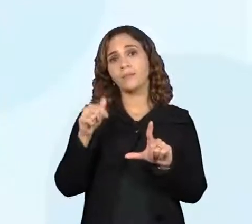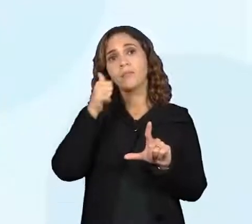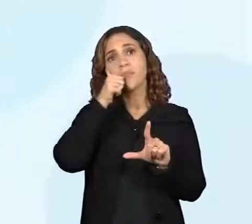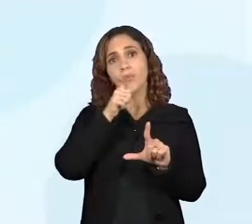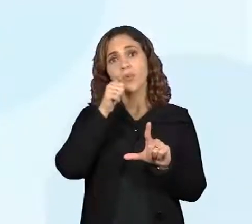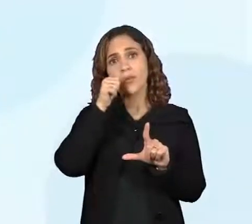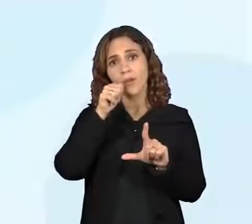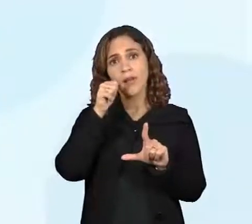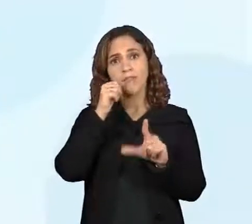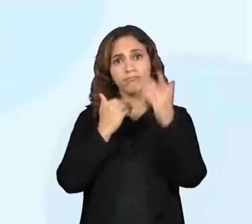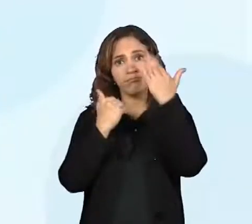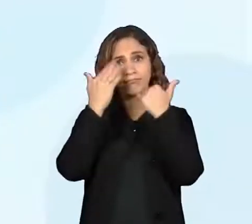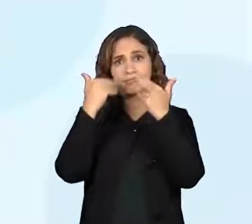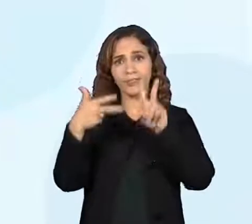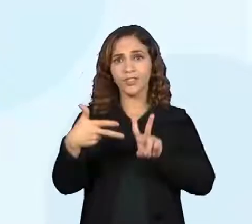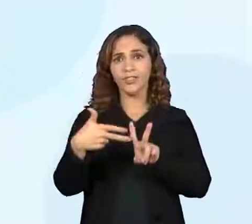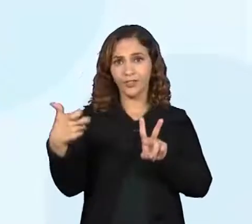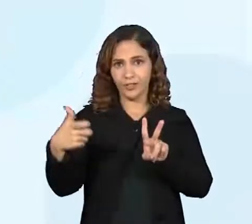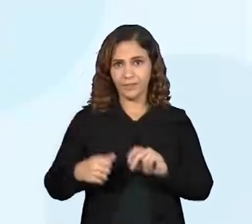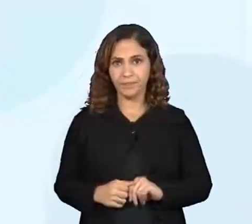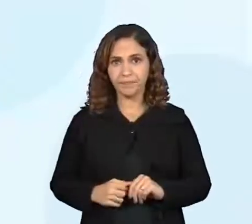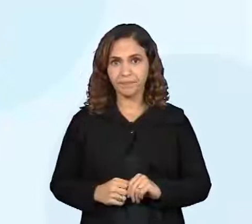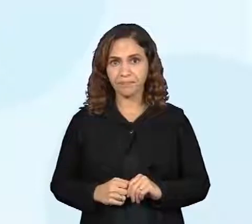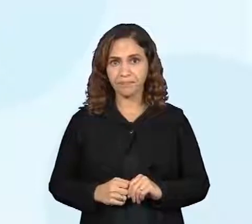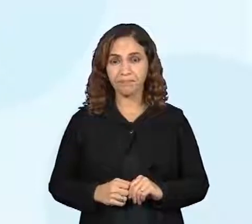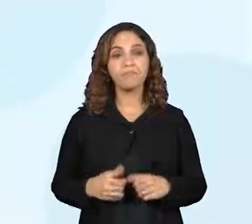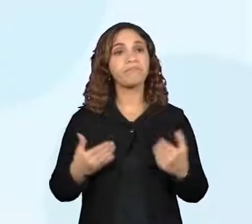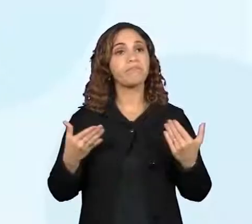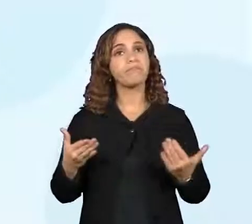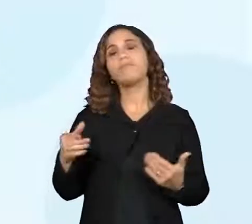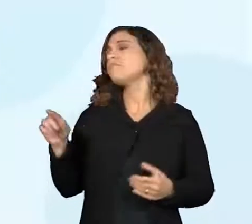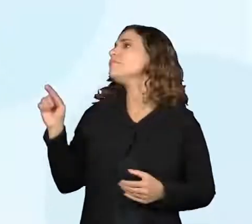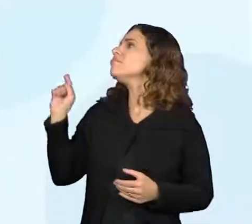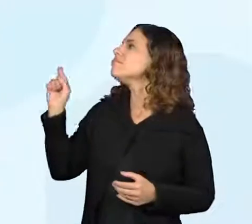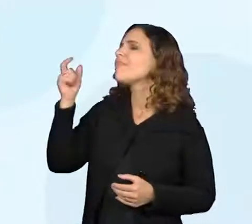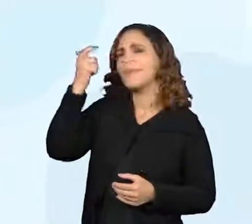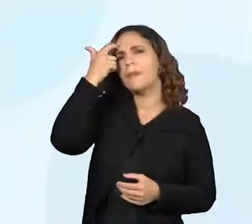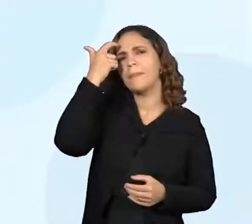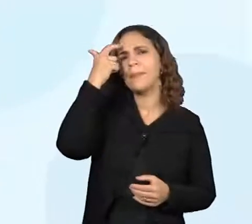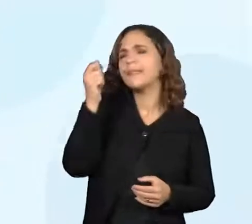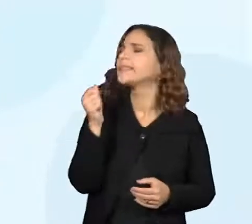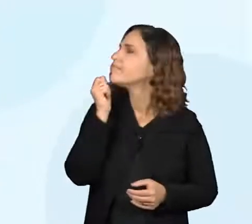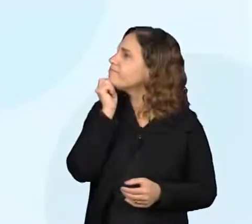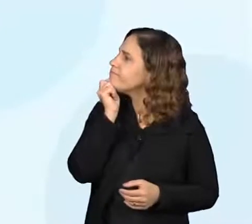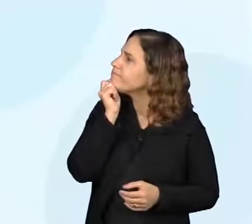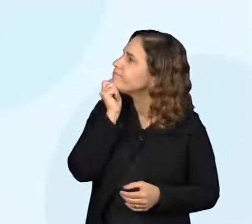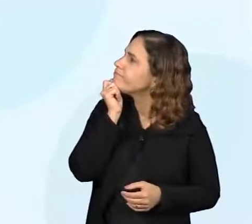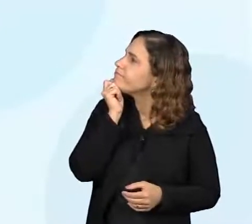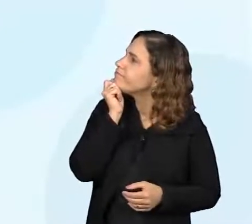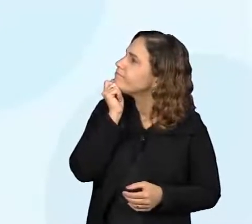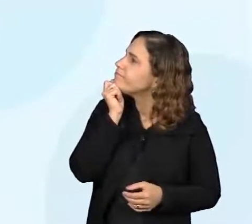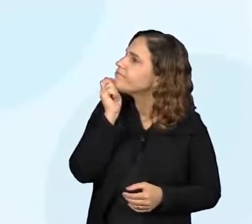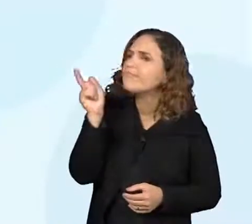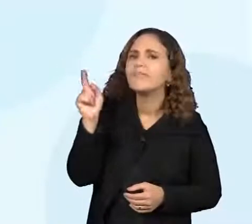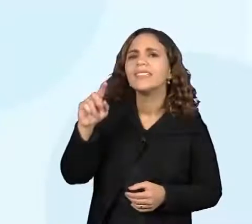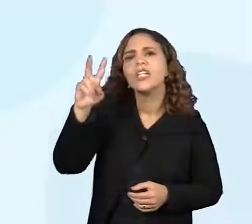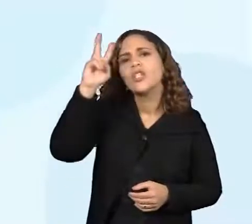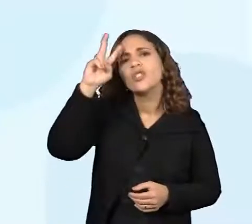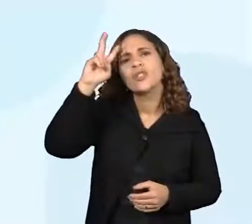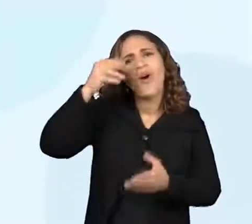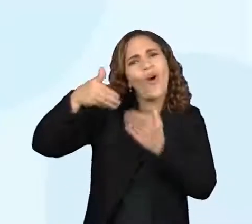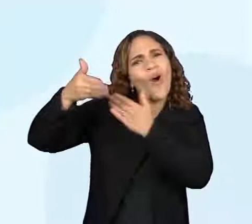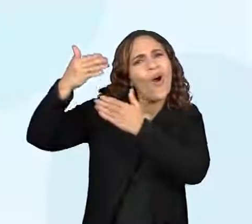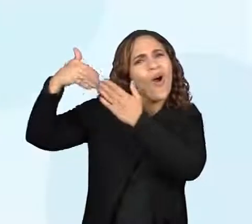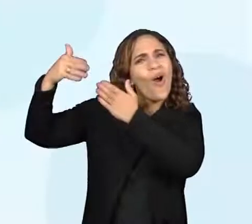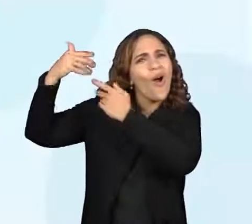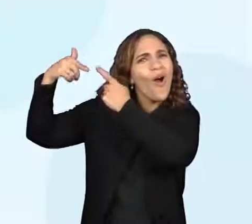indígena, certo? Então, vamos só pensar. Quando a pensa aí, historicamente no